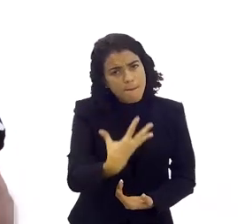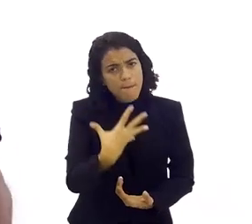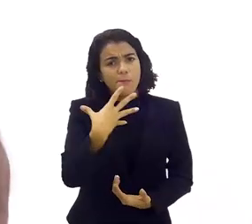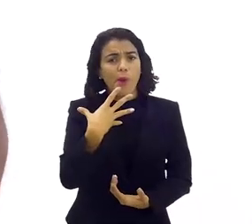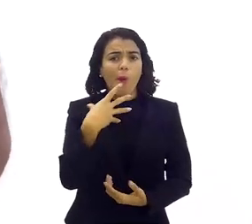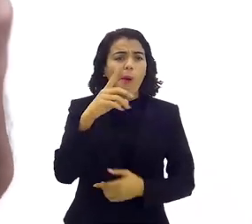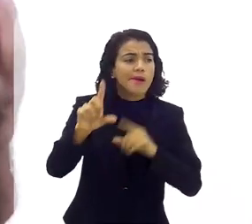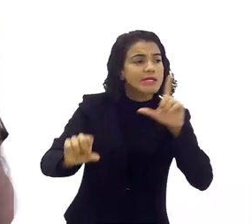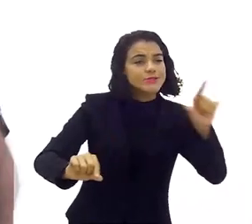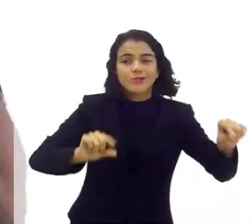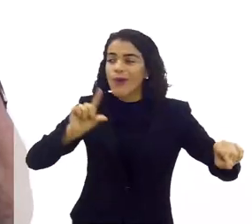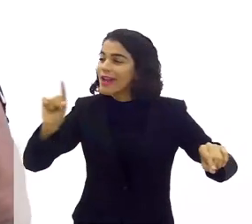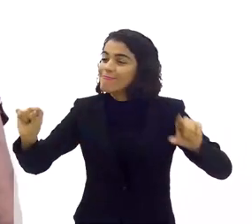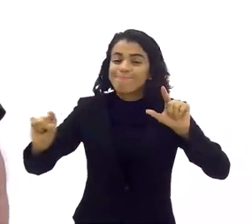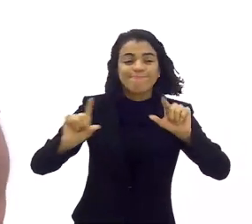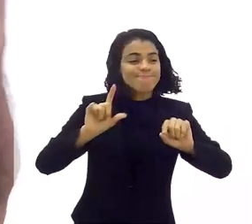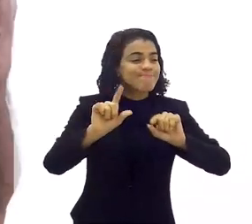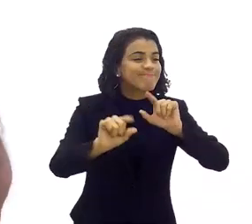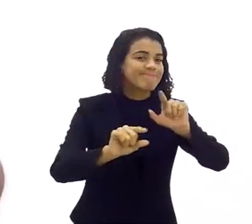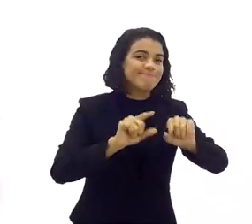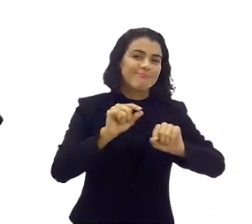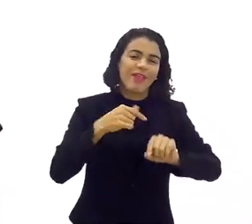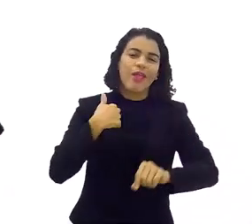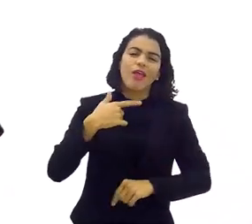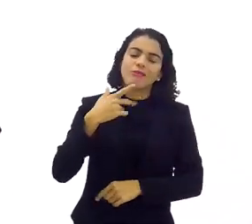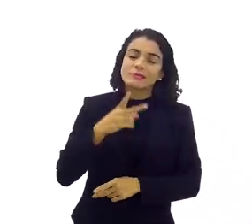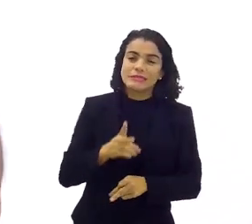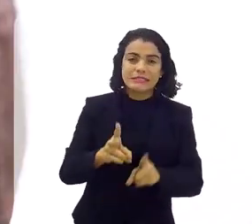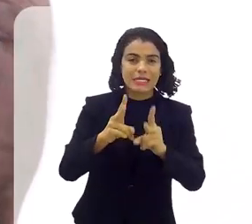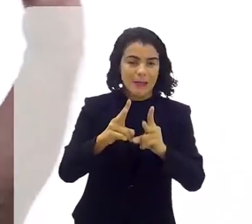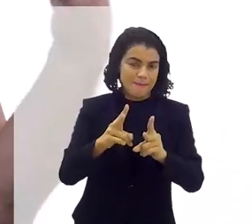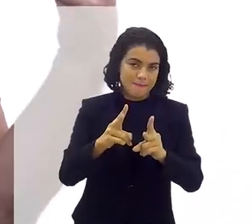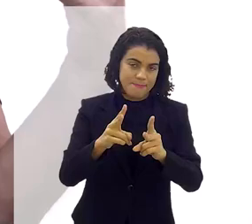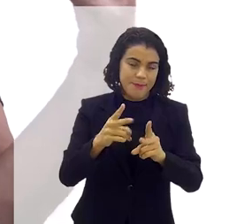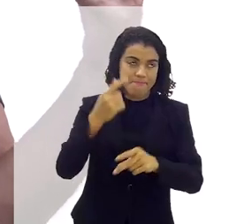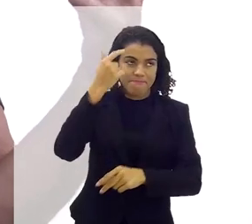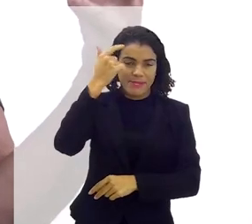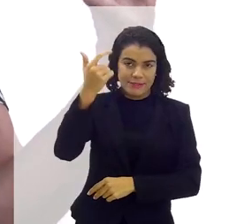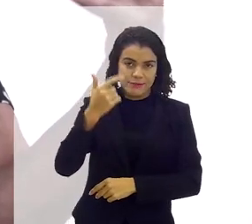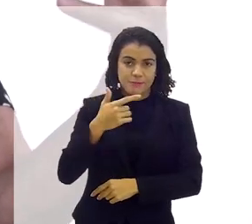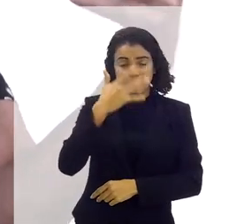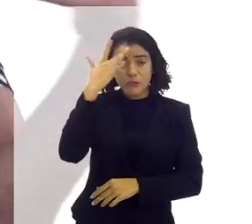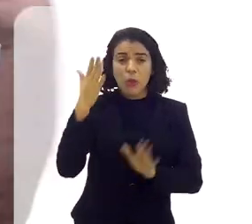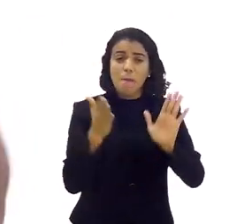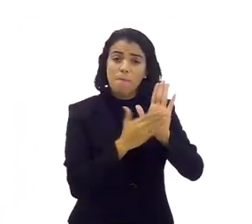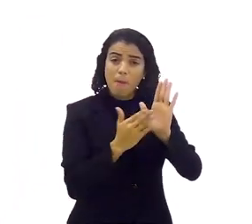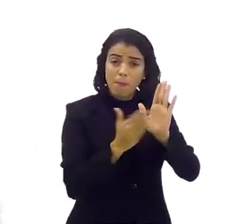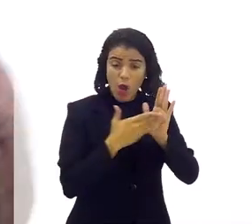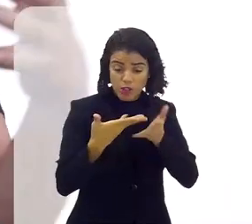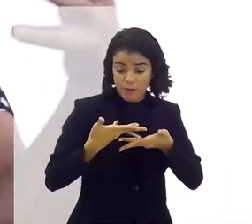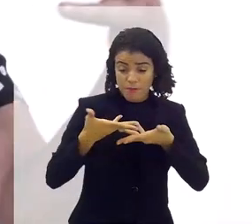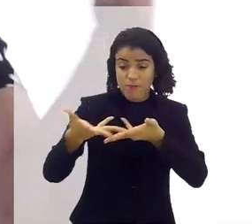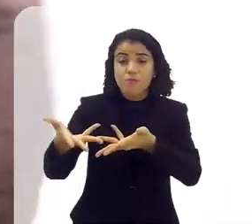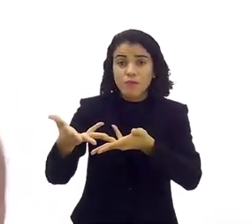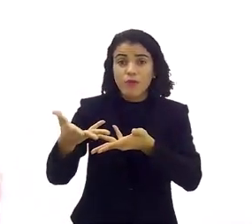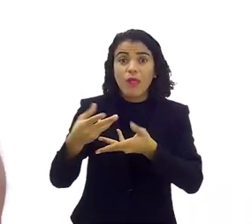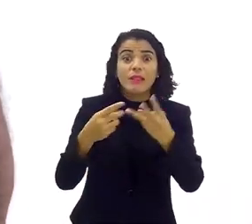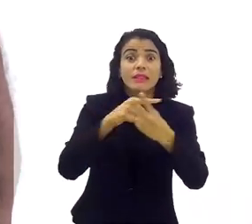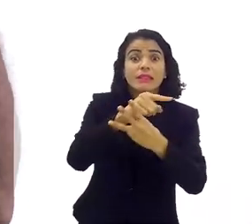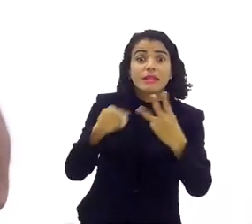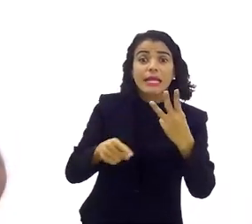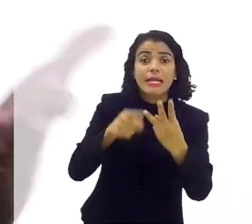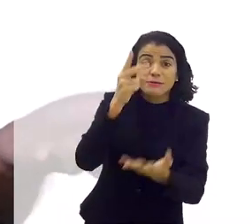bom você fazer escolha geralmente, acontece muito isso comigo eu recebo propostas de trabalho três